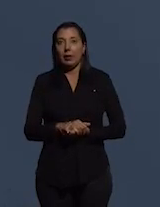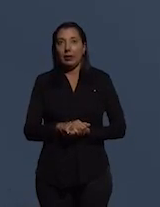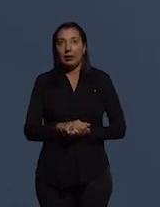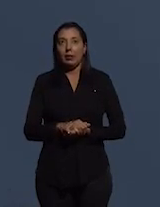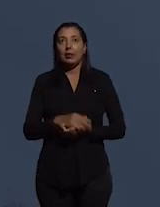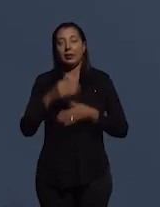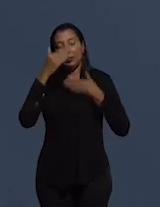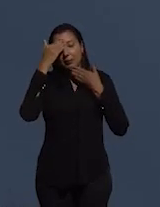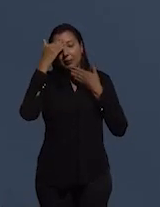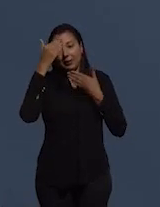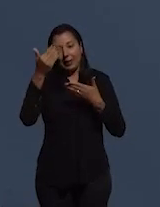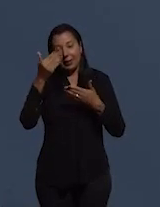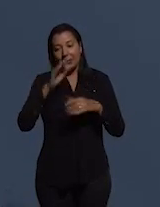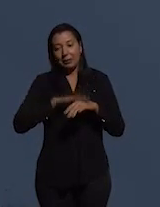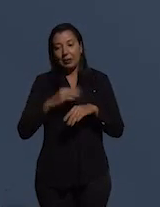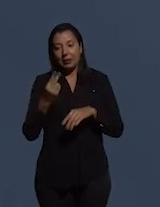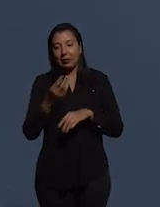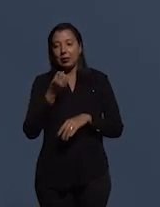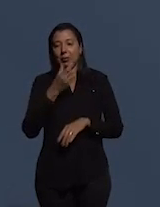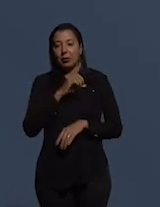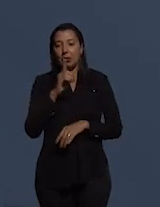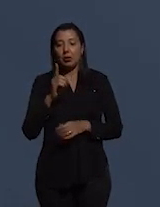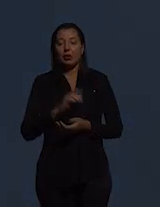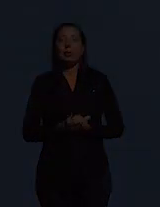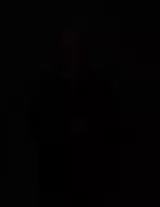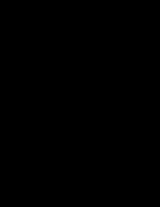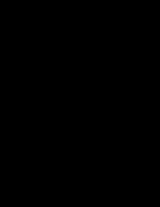muito obrigada mais uma vez bom dia bom dia bom